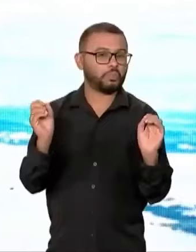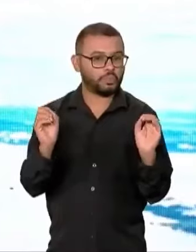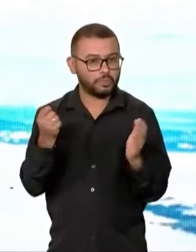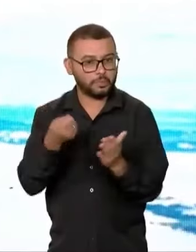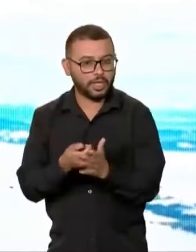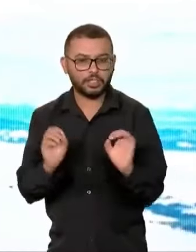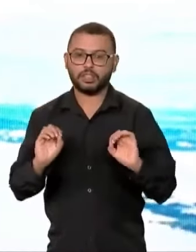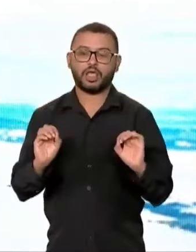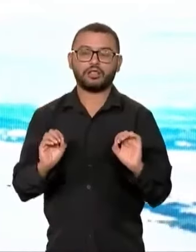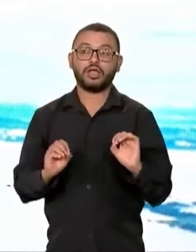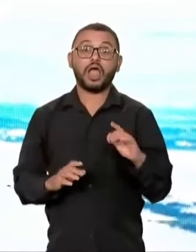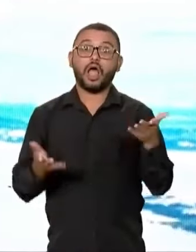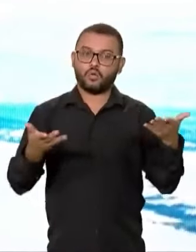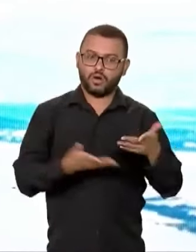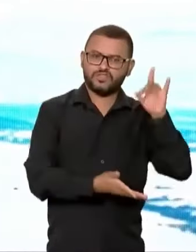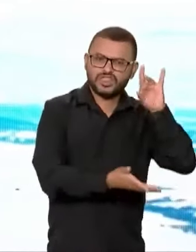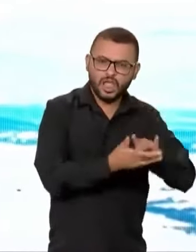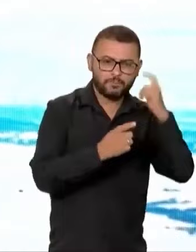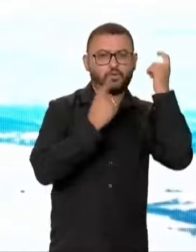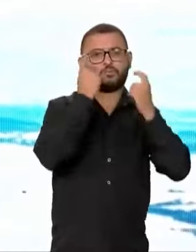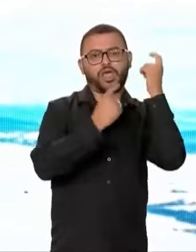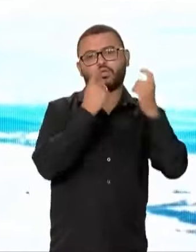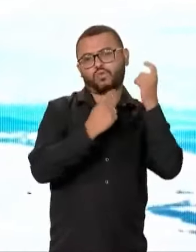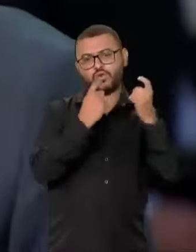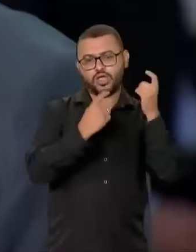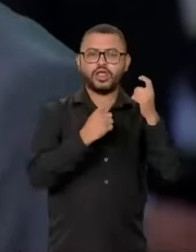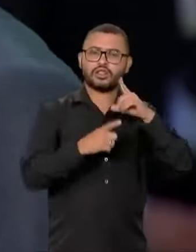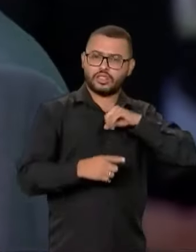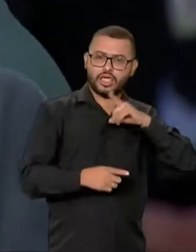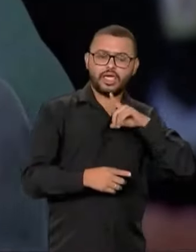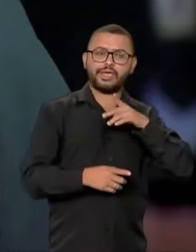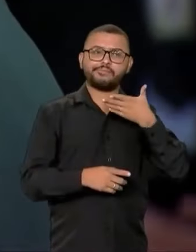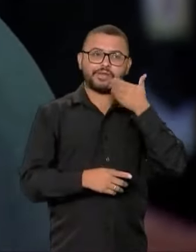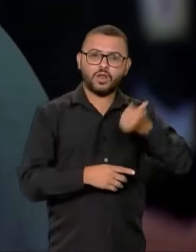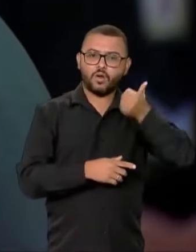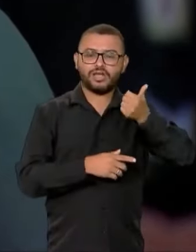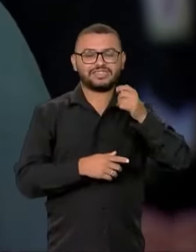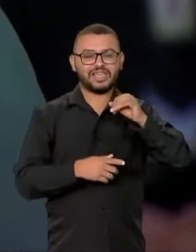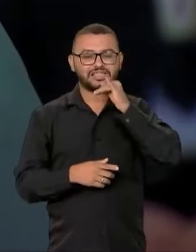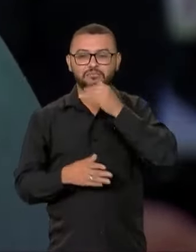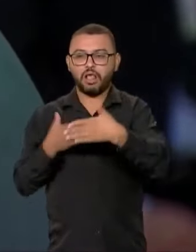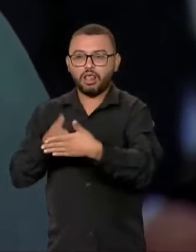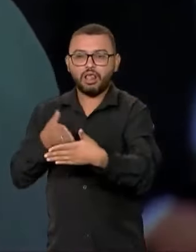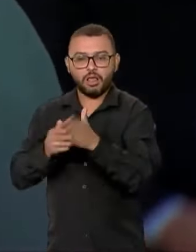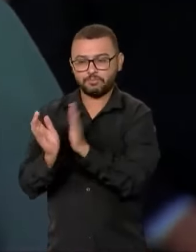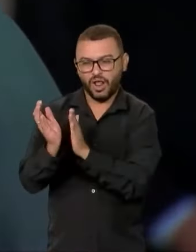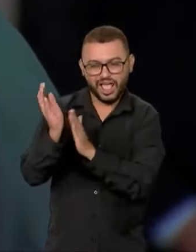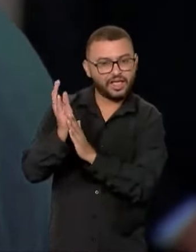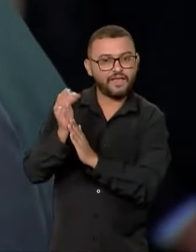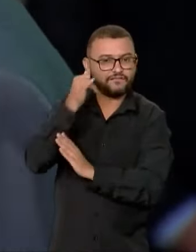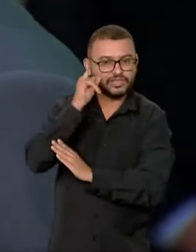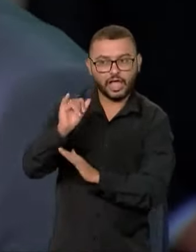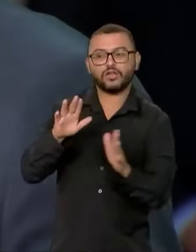A nossa preocupação nesse momento é fazer com que não haja qualquer empecilho burocrático que